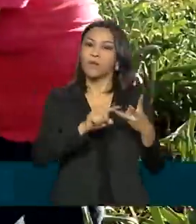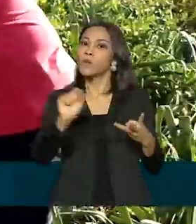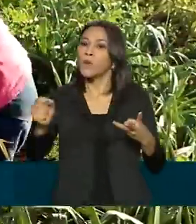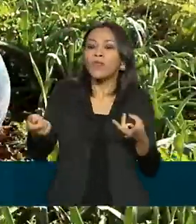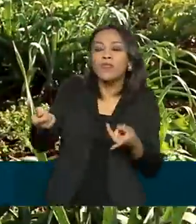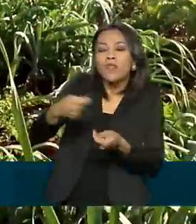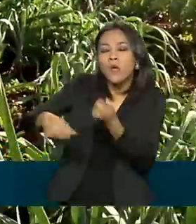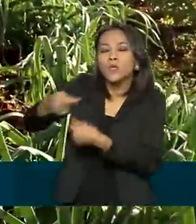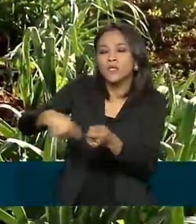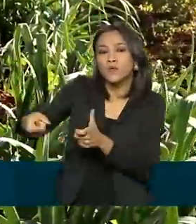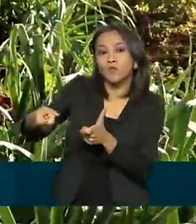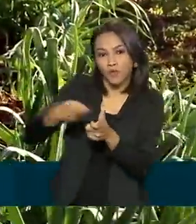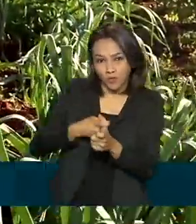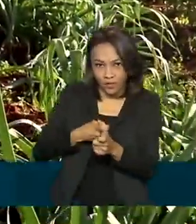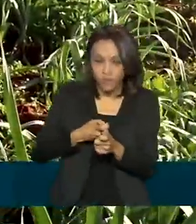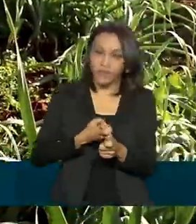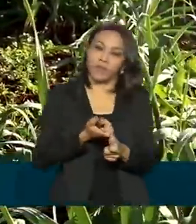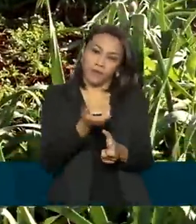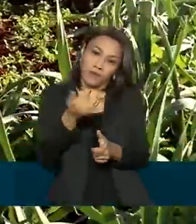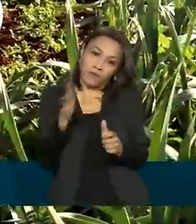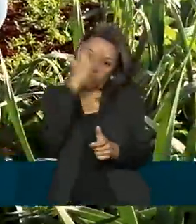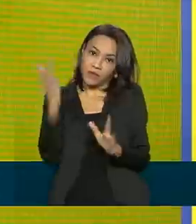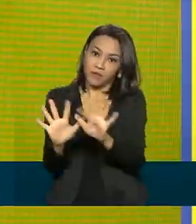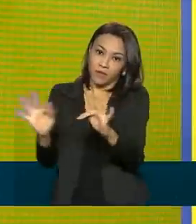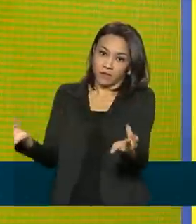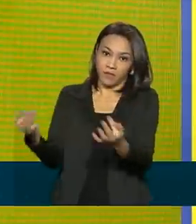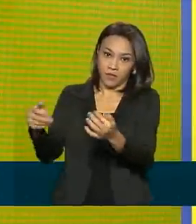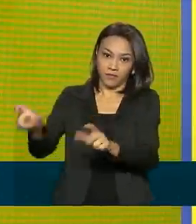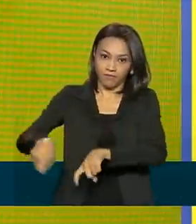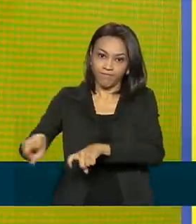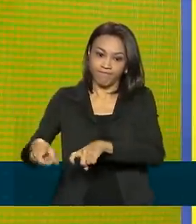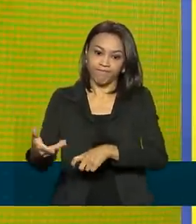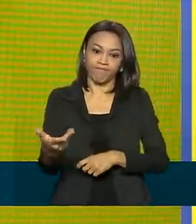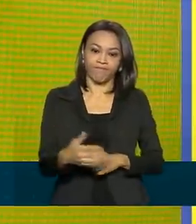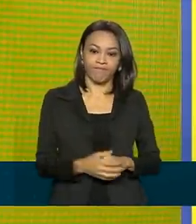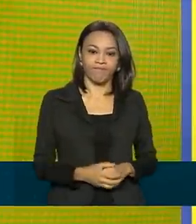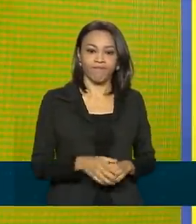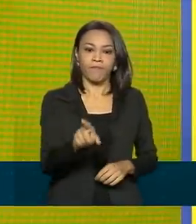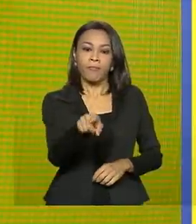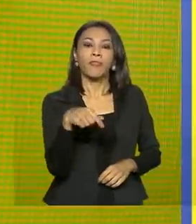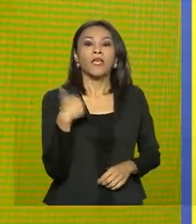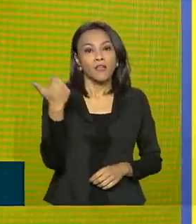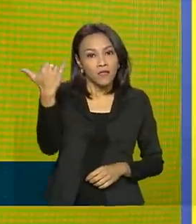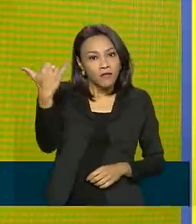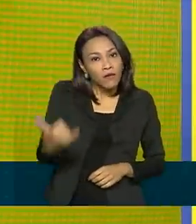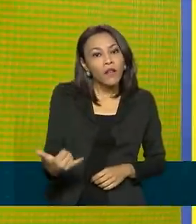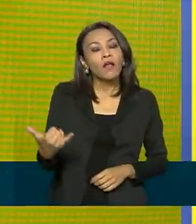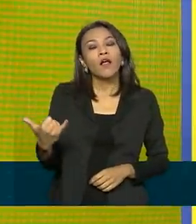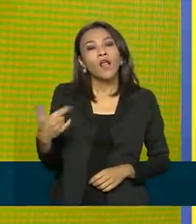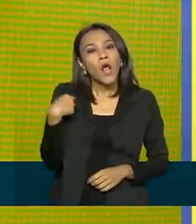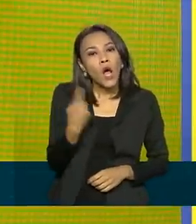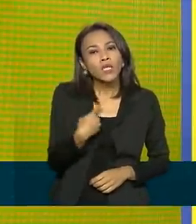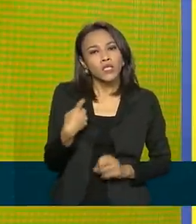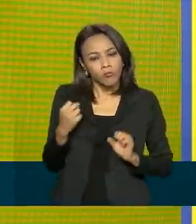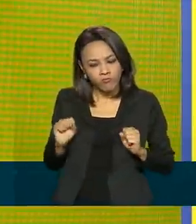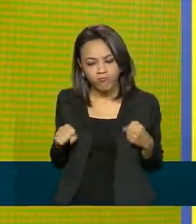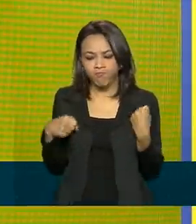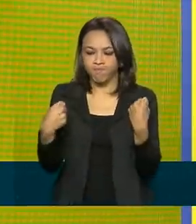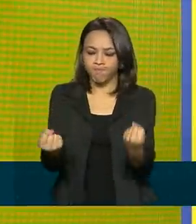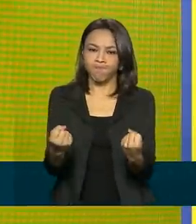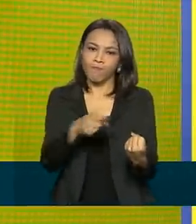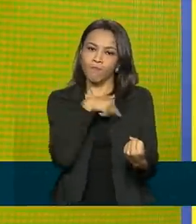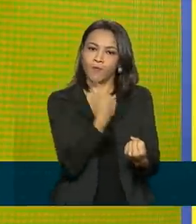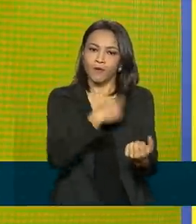renegociação de dívidas do pequeno produtor. Nós verdadeiramente estamos engajados nessa causa, porque nós